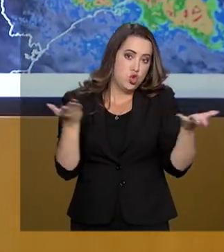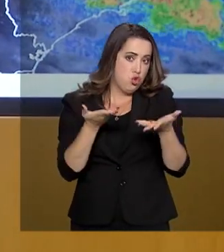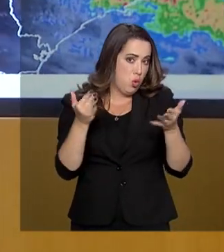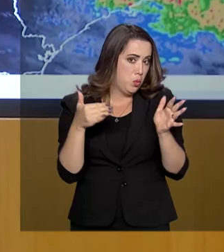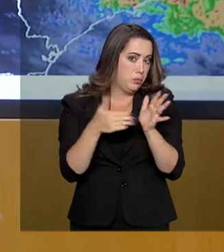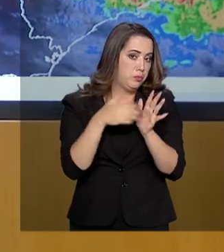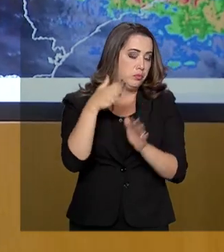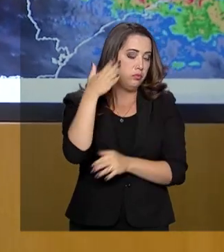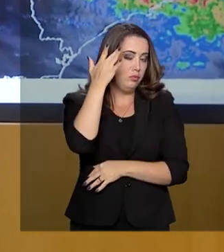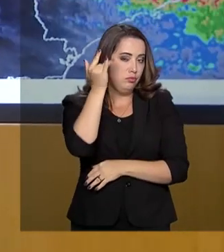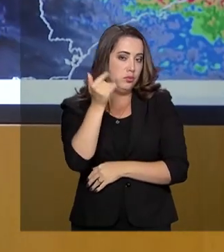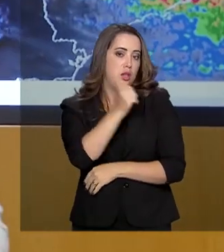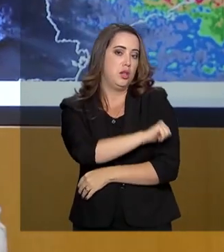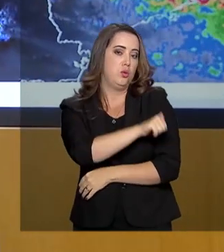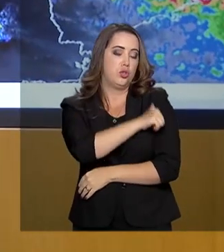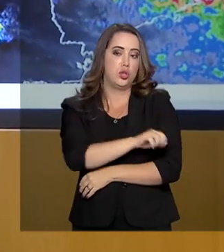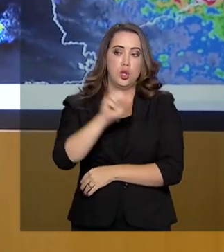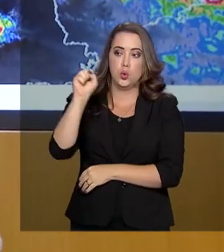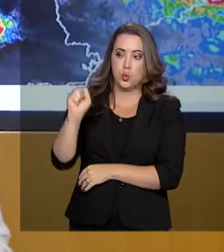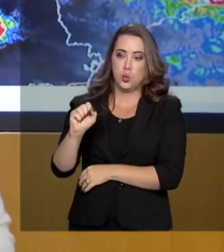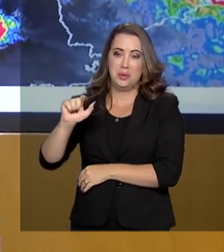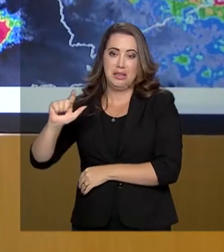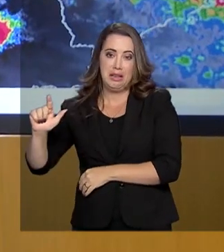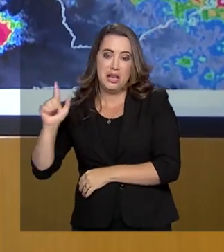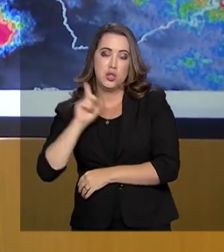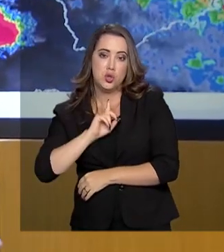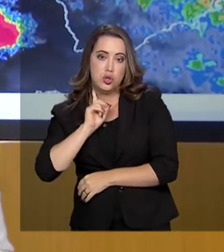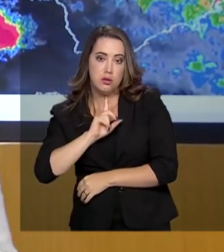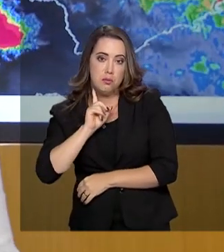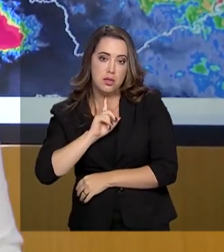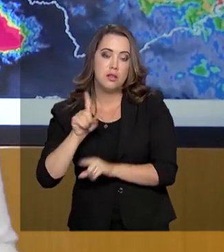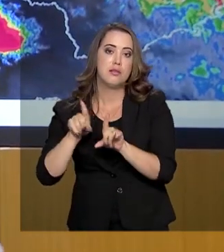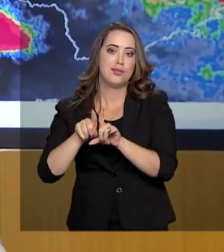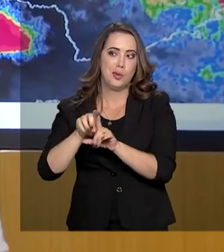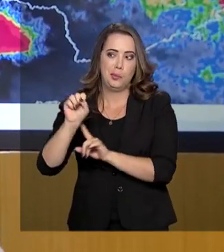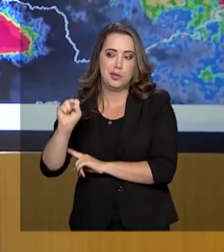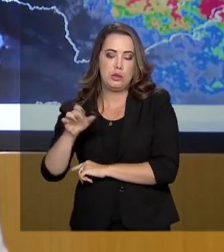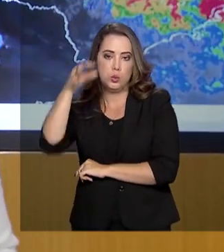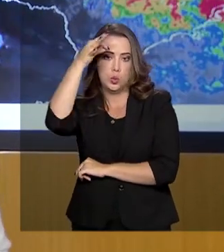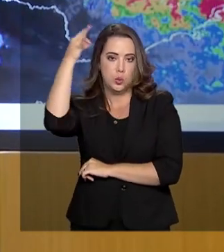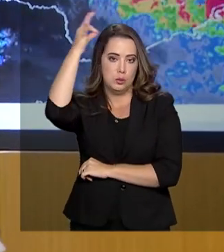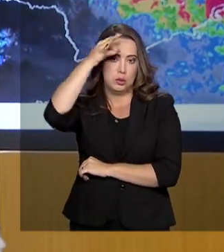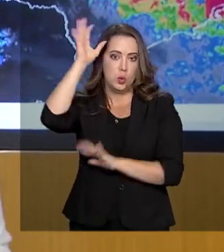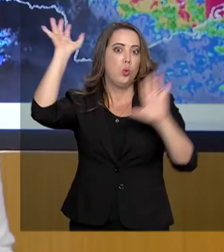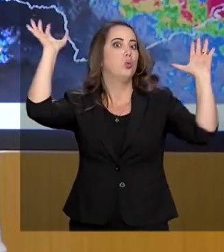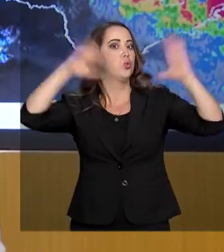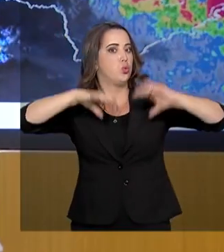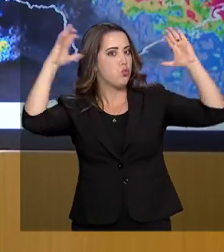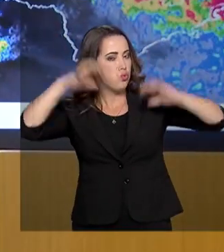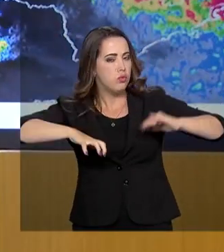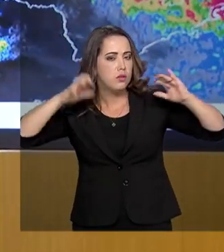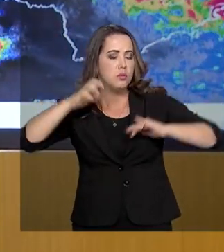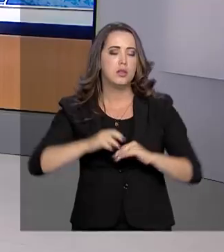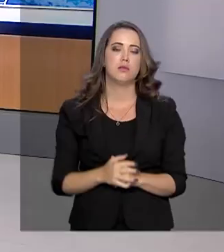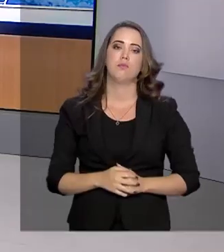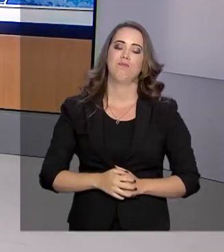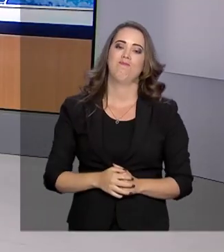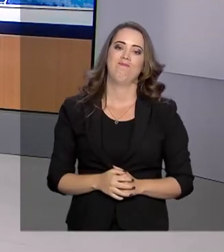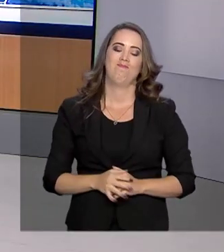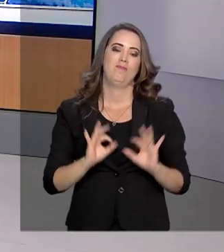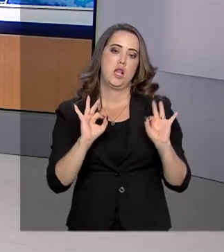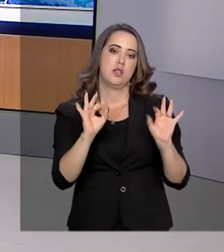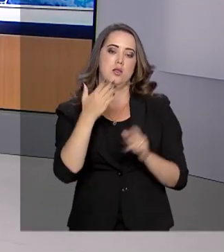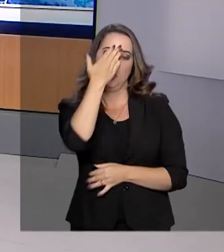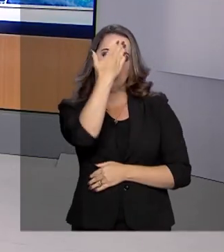Rio de Janeiro, sul e leste de Minas Gerais e sul do Espírito Santo tenham chuvas mais intensas. Roberta, é com você. Tá certo.